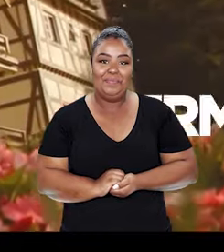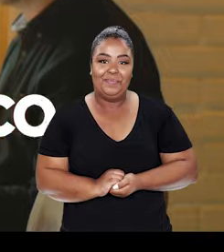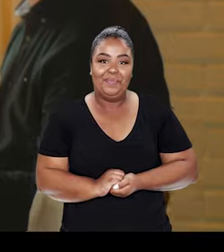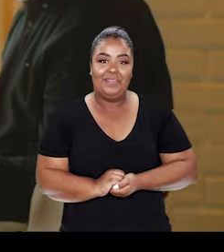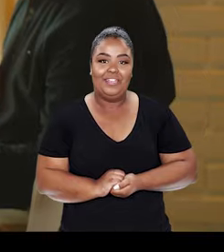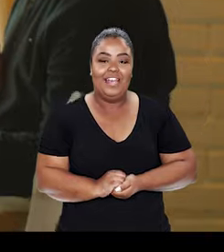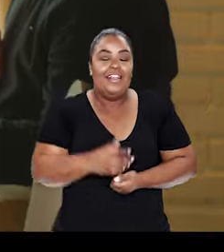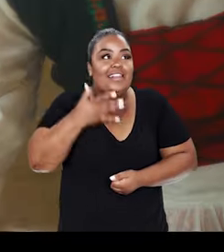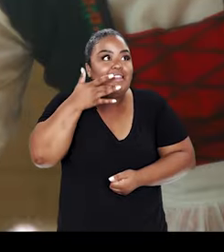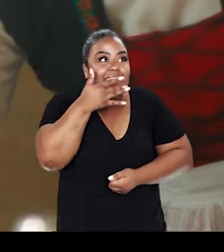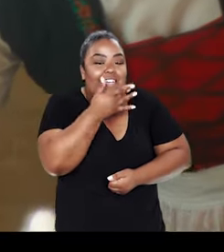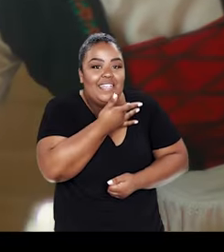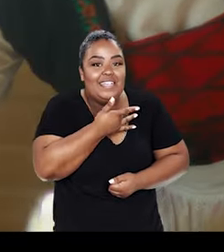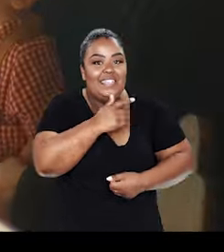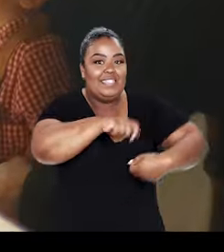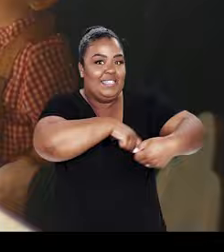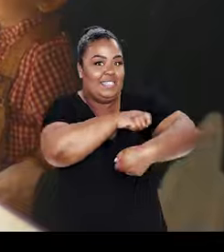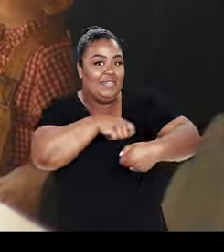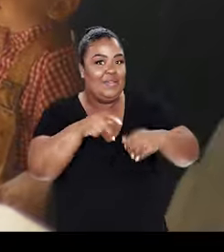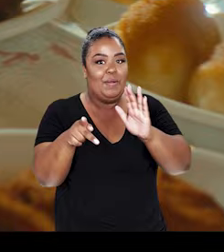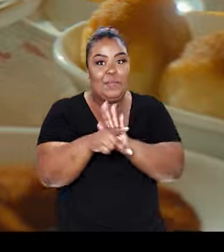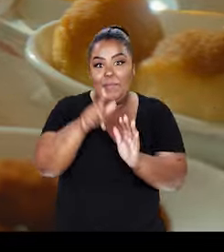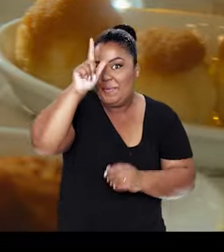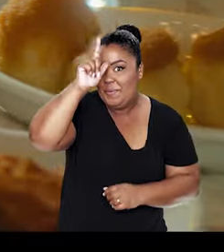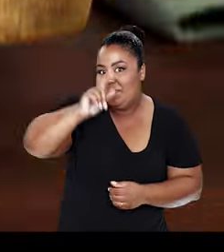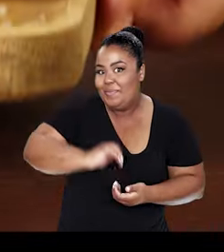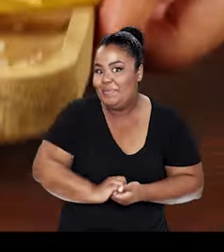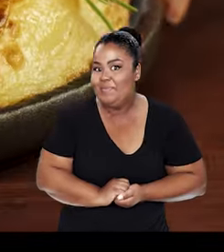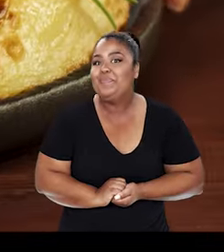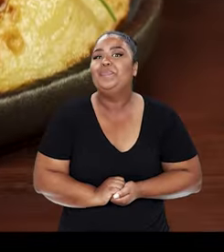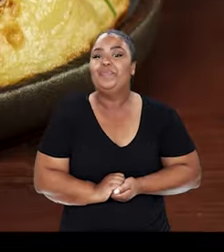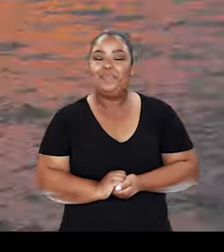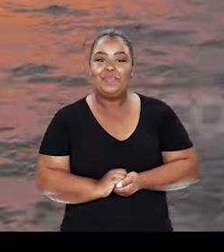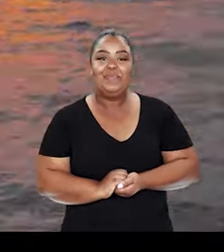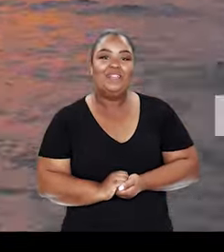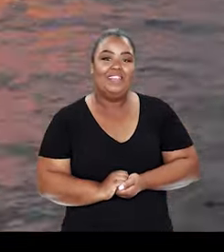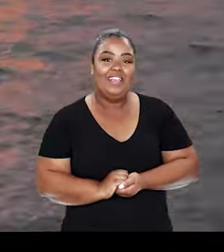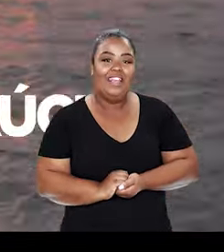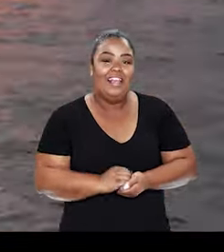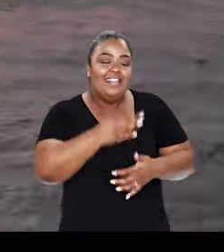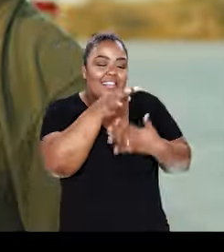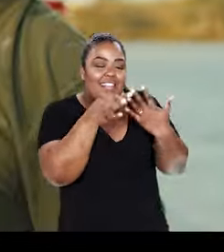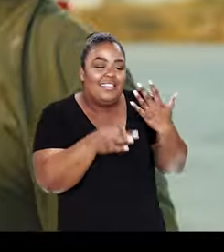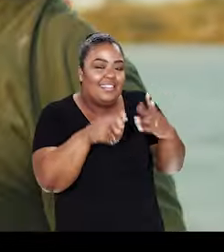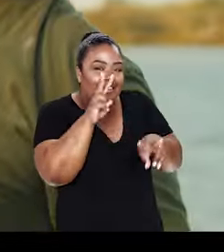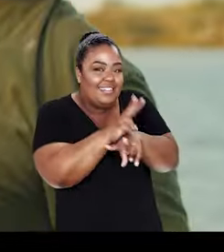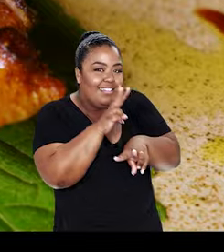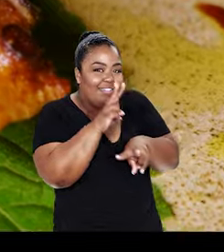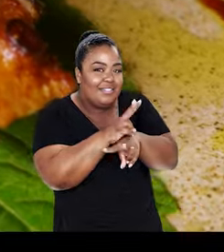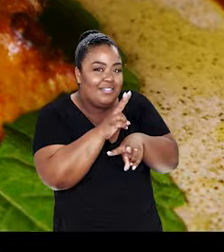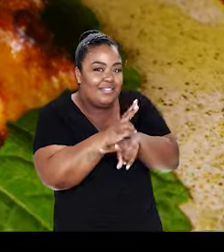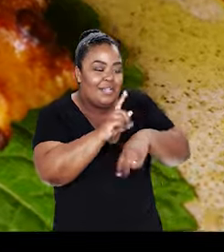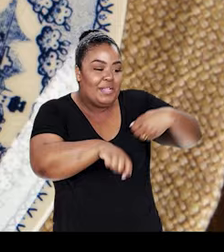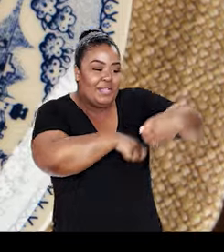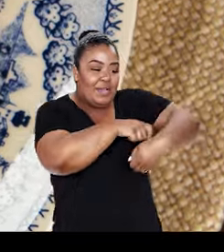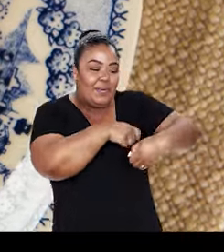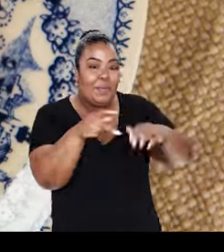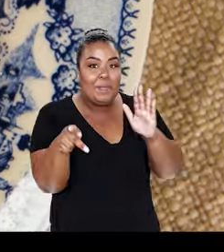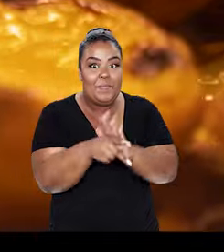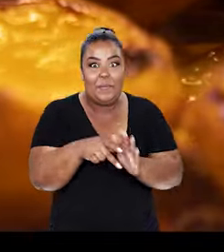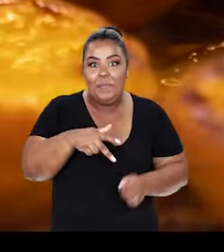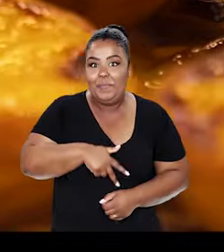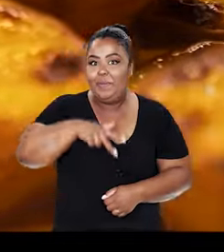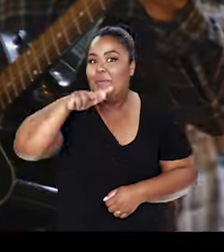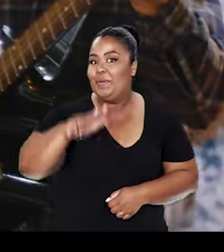Das delícias da culinária alemã. Da delicadeza da culinária portuguesa.